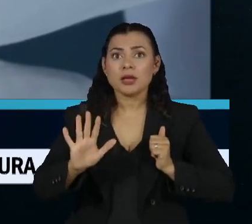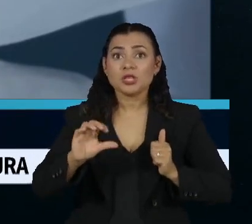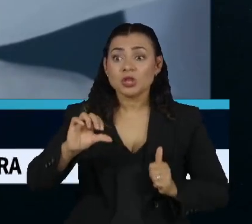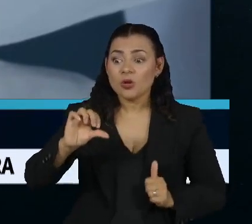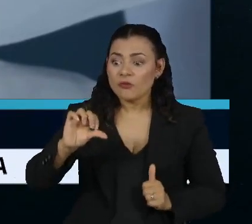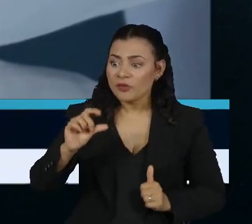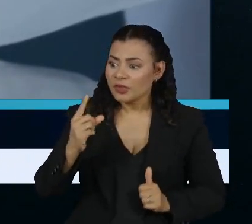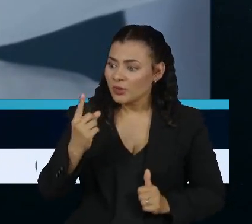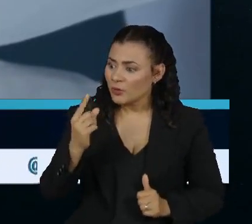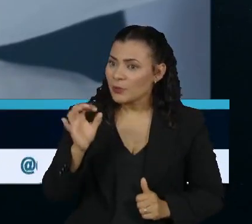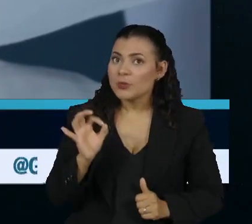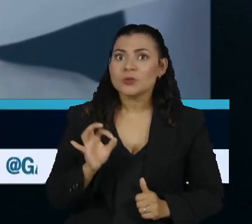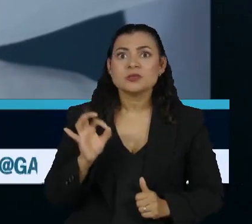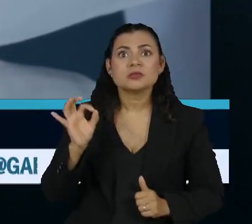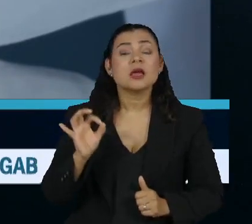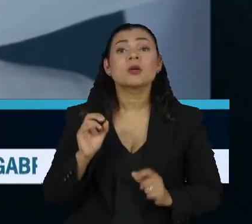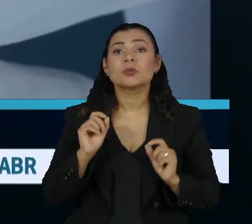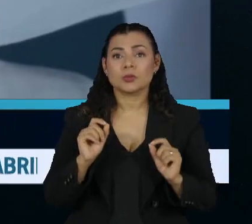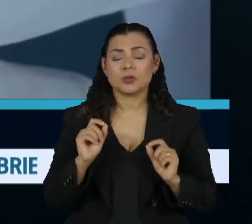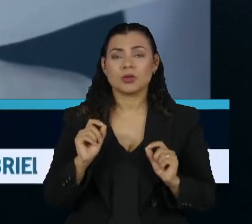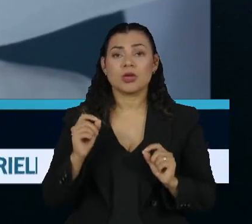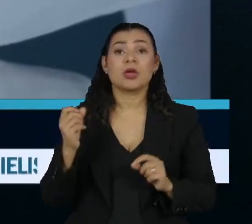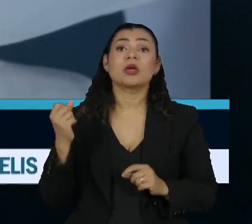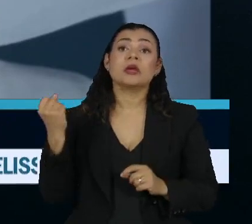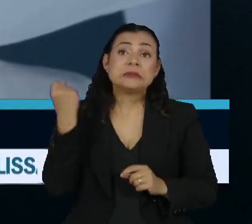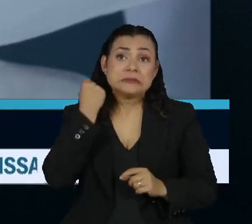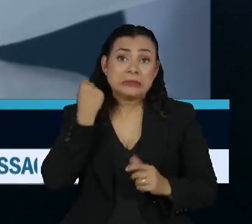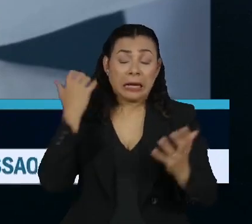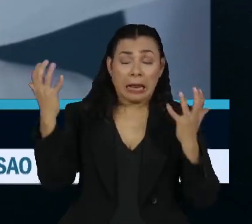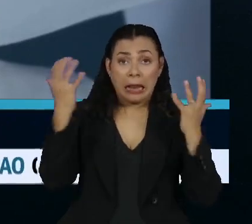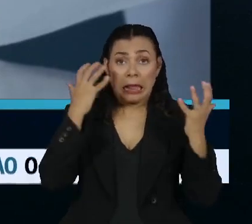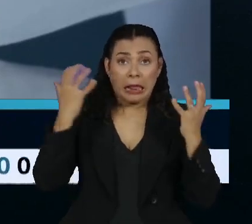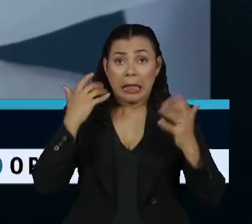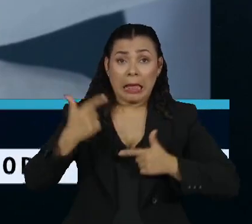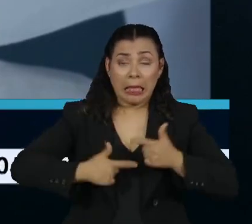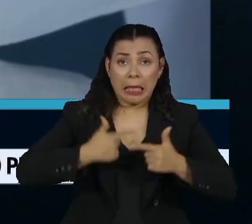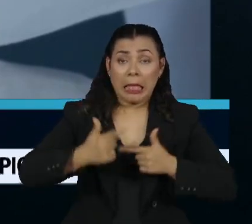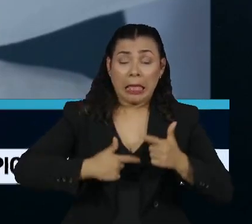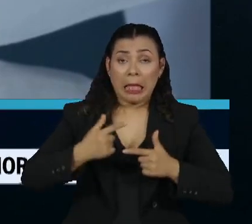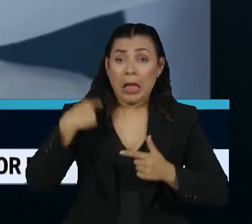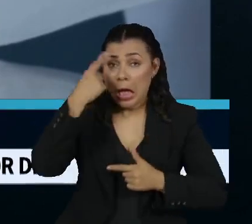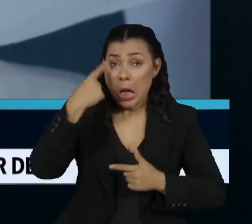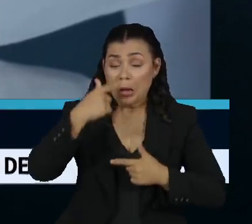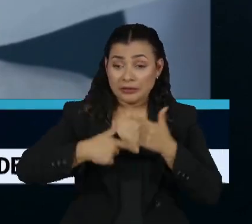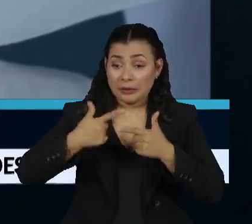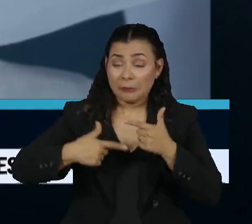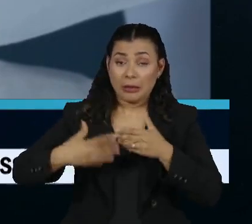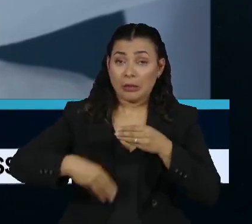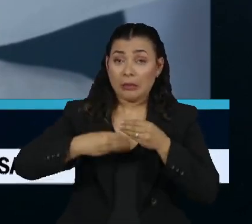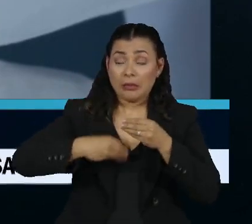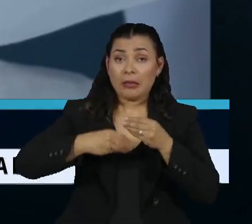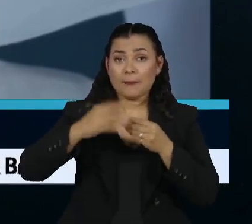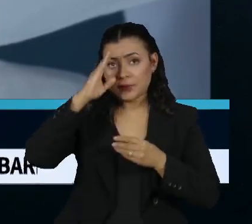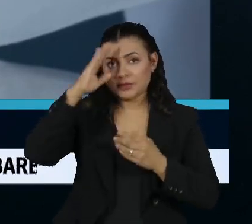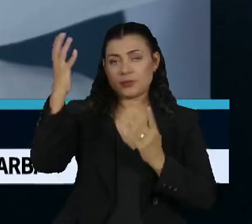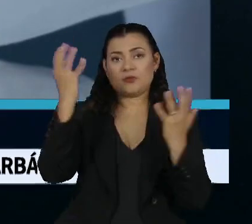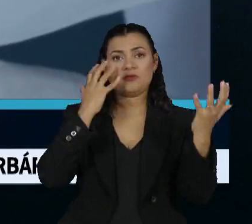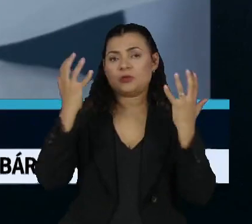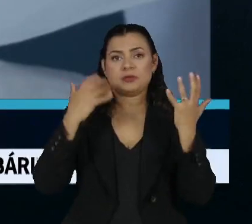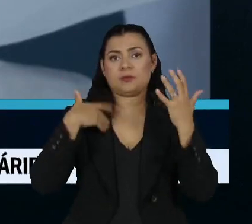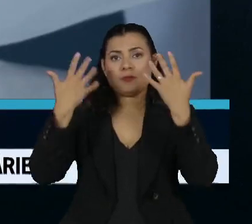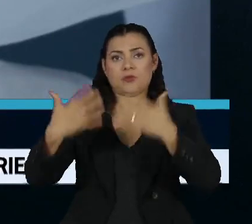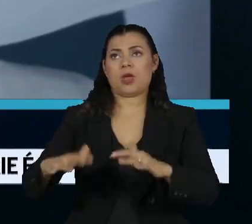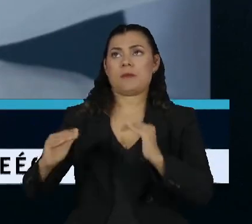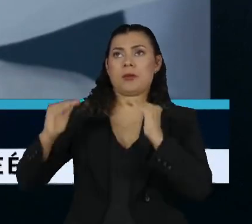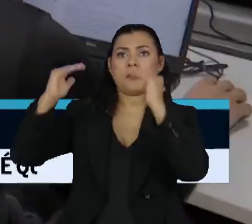91% citaram o estresse, pressão e mais horas para trabalhar como os motivos para não